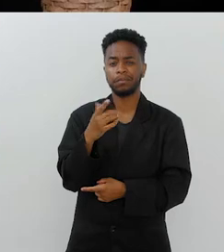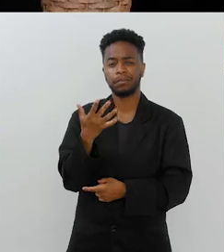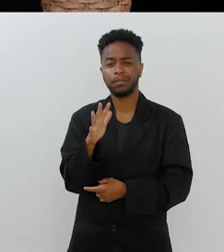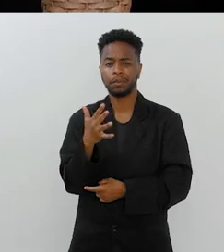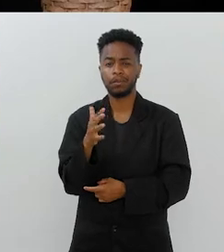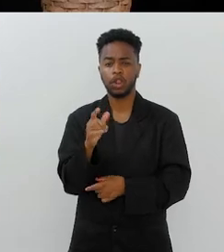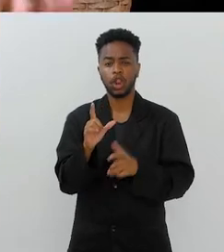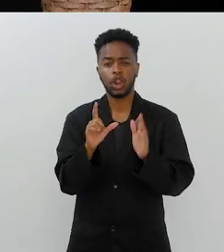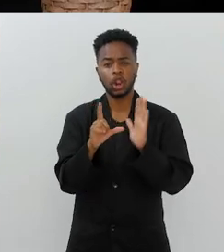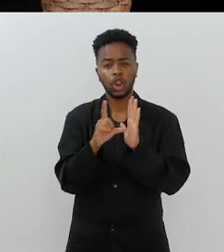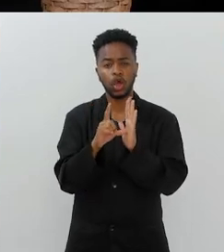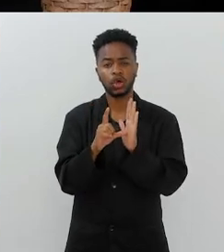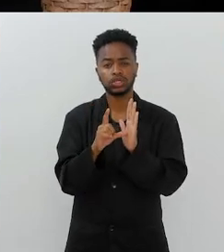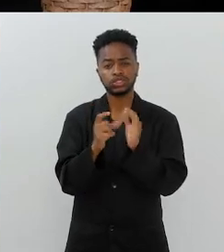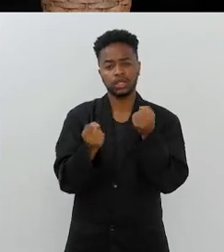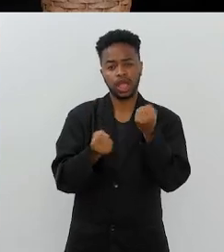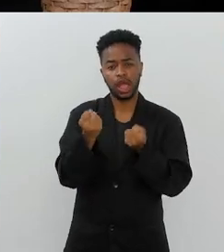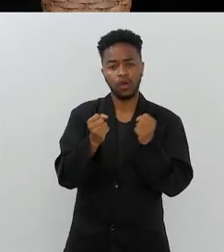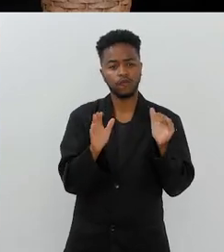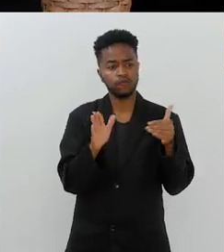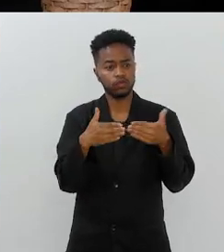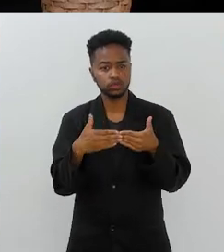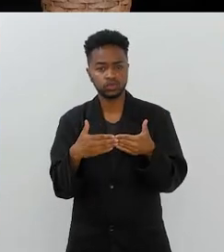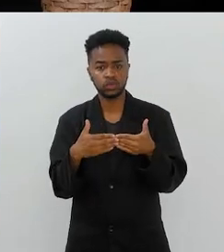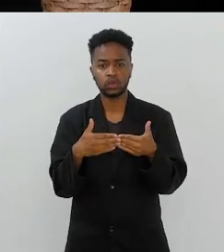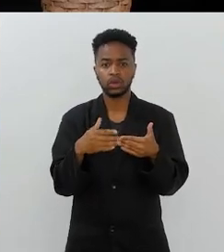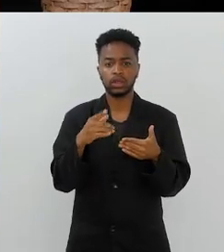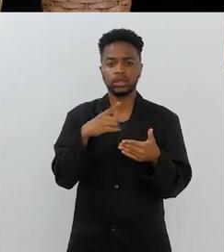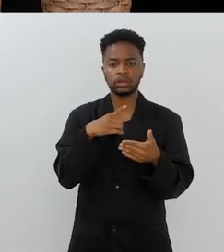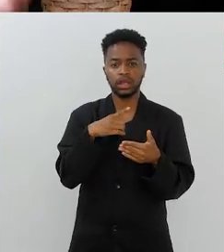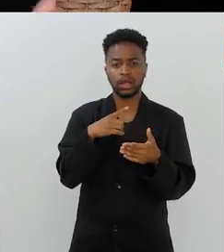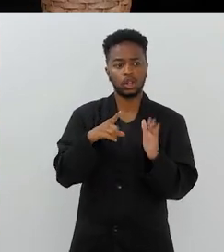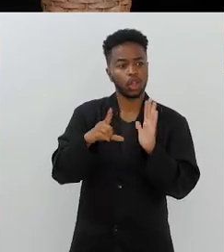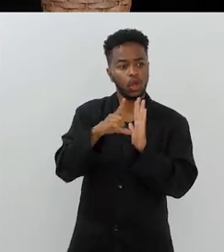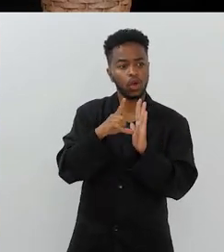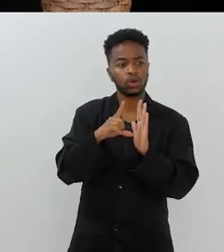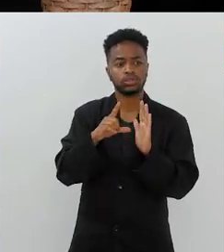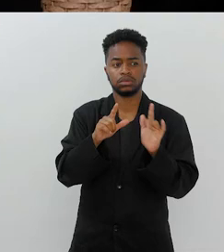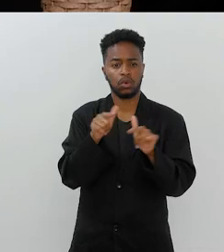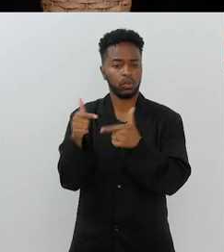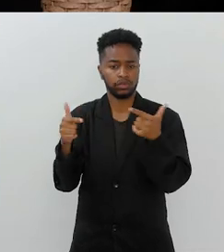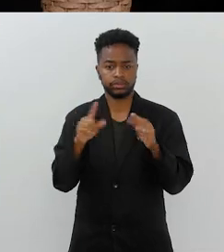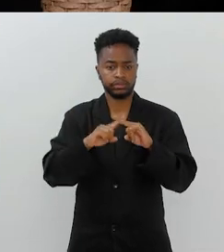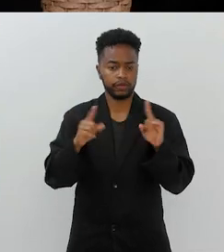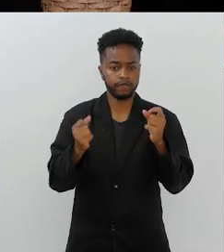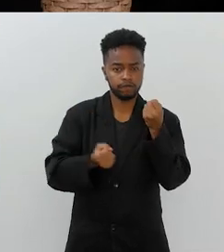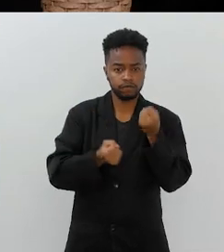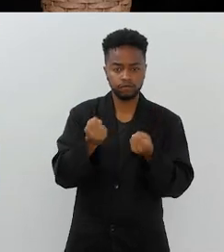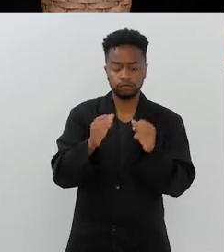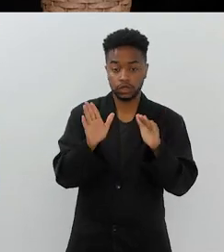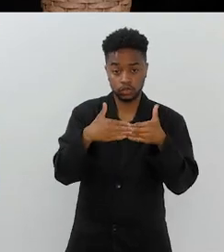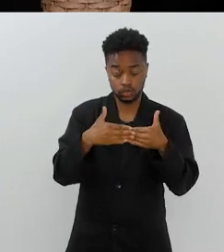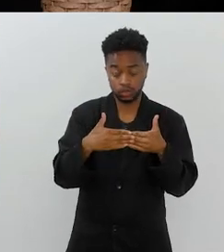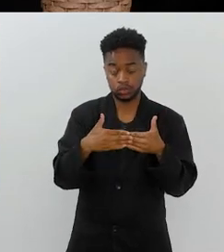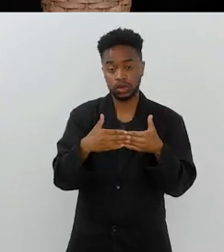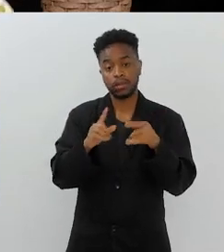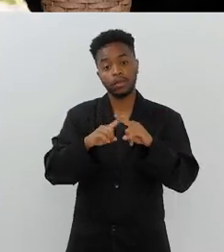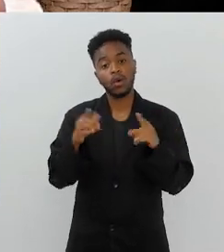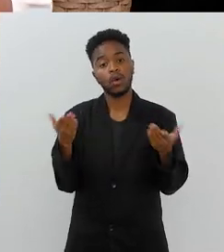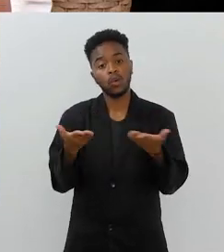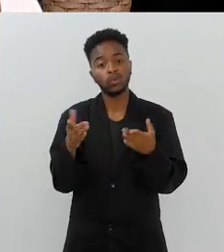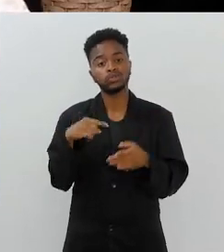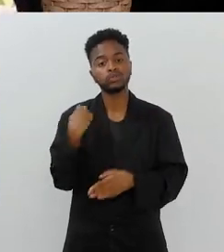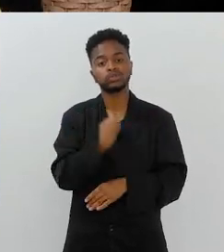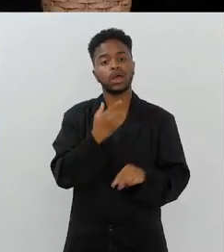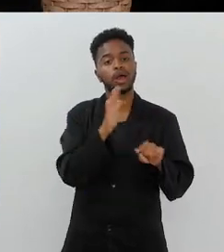era dono de lojas de automóvel, fechou, tinha um comércio que fechou. Então, hoje,